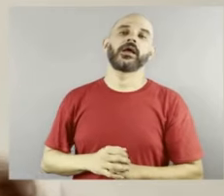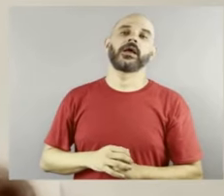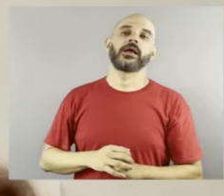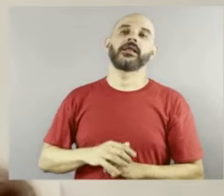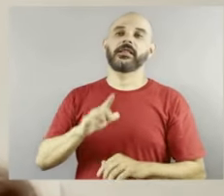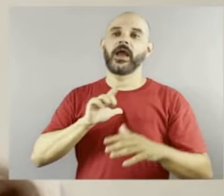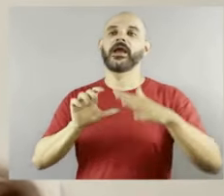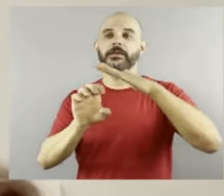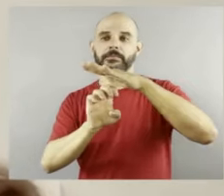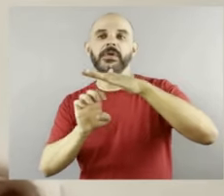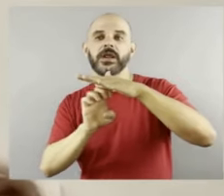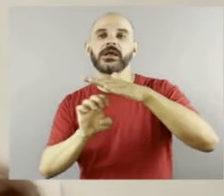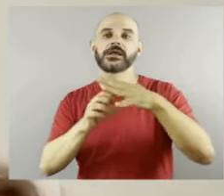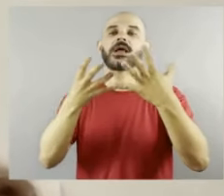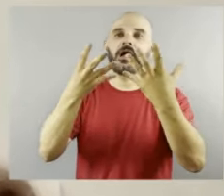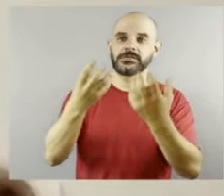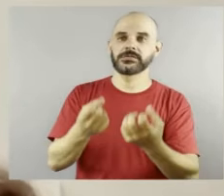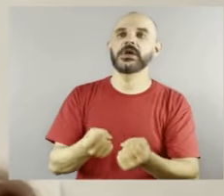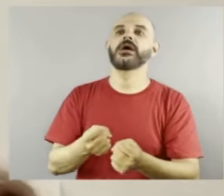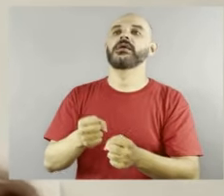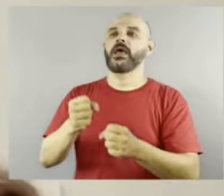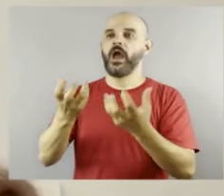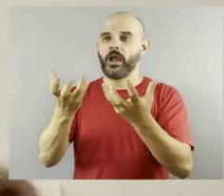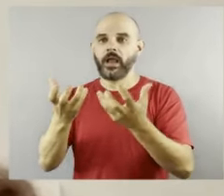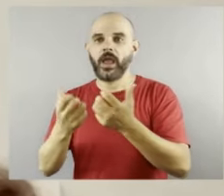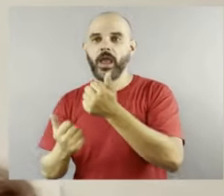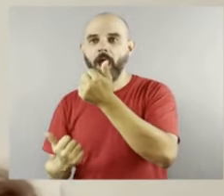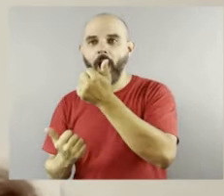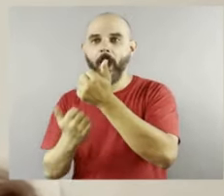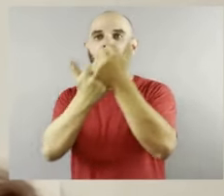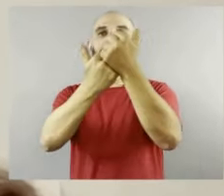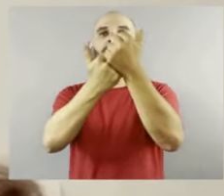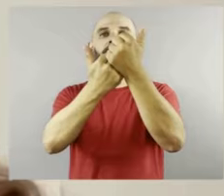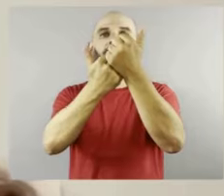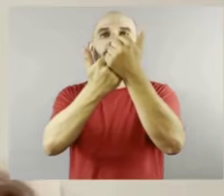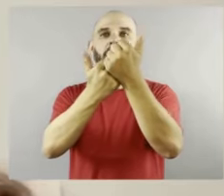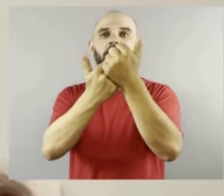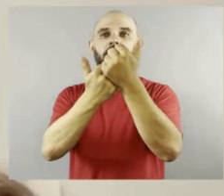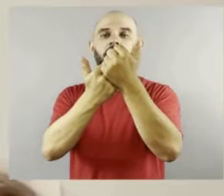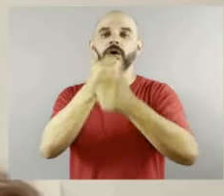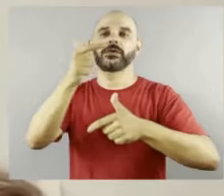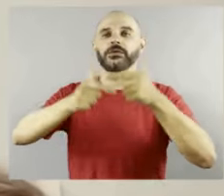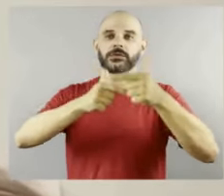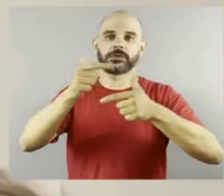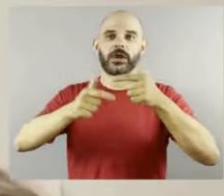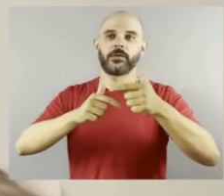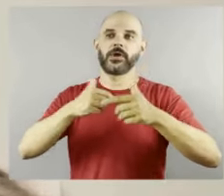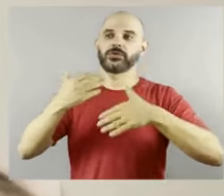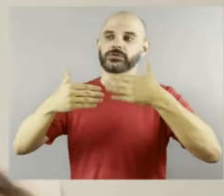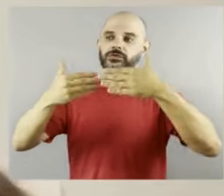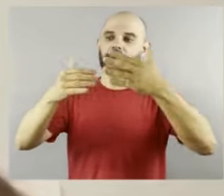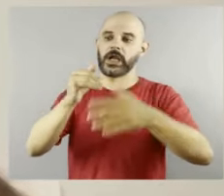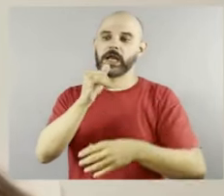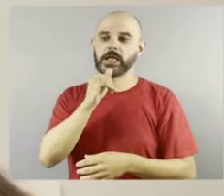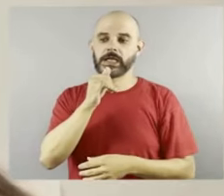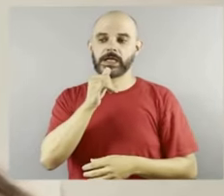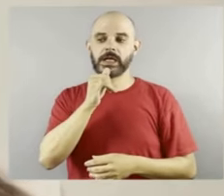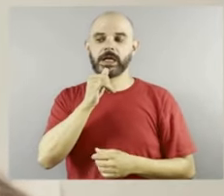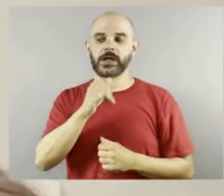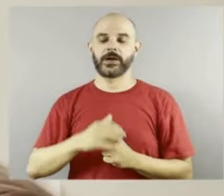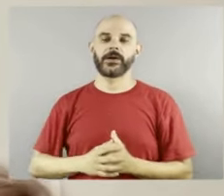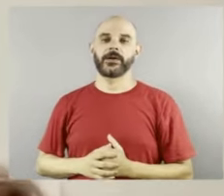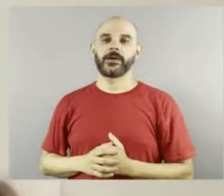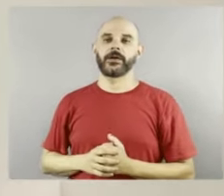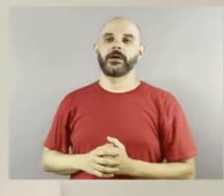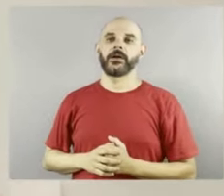essas atividades que são desenvolvidas. Por exemplo... fazer um parênteses, não perde não o que você vai falar,